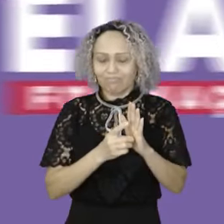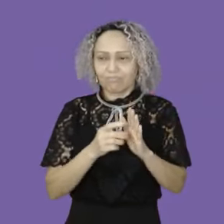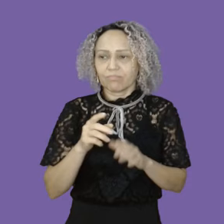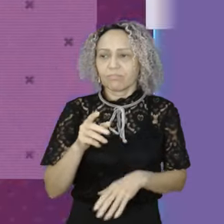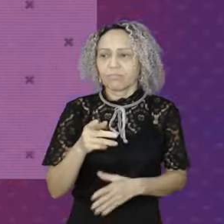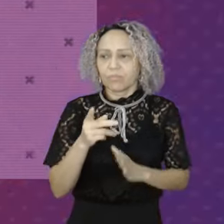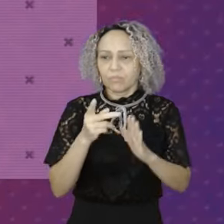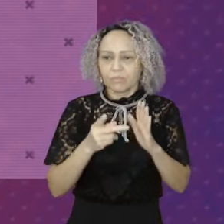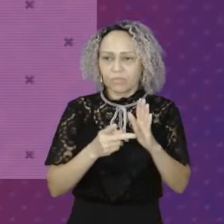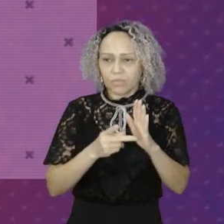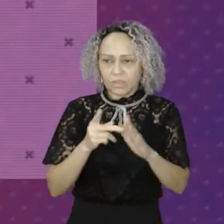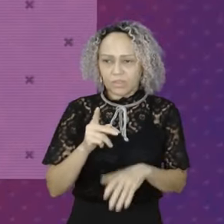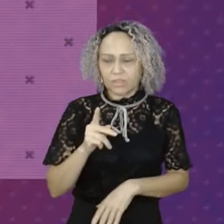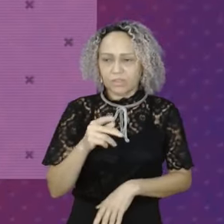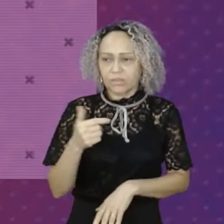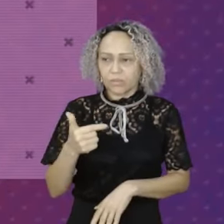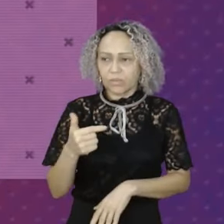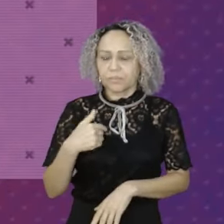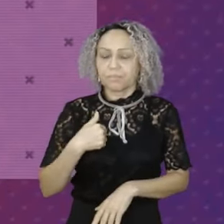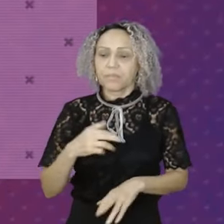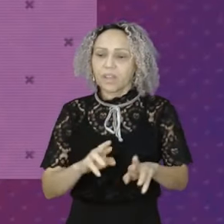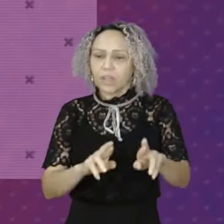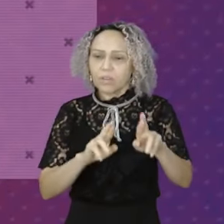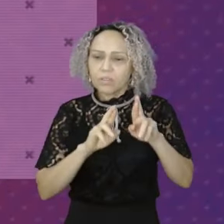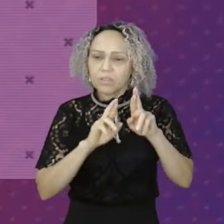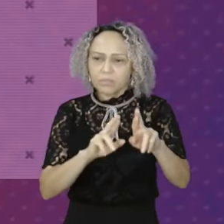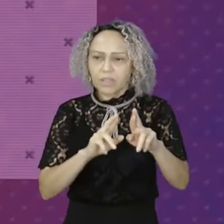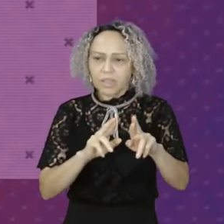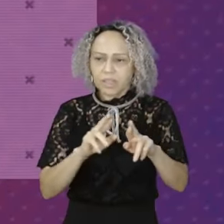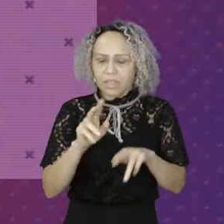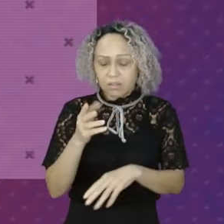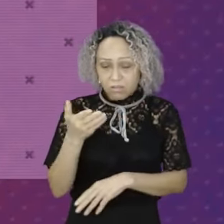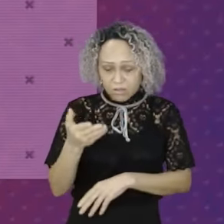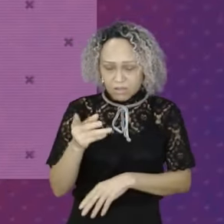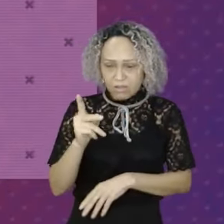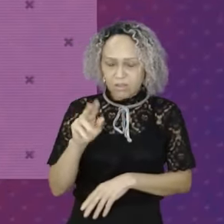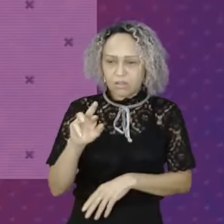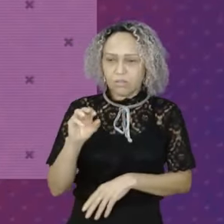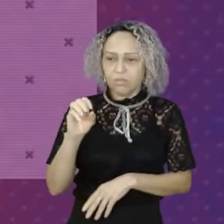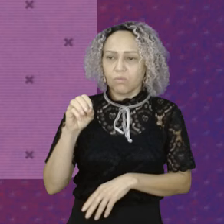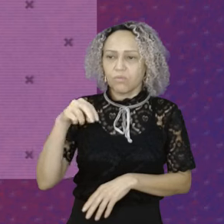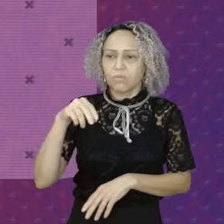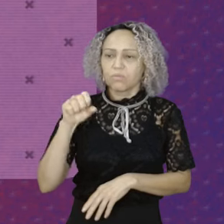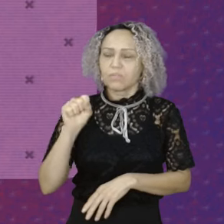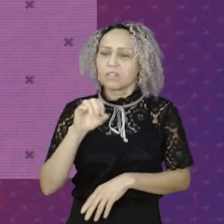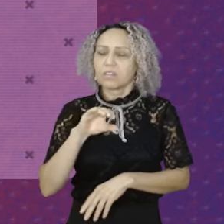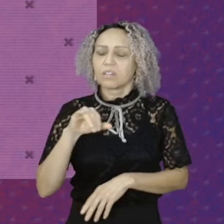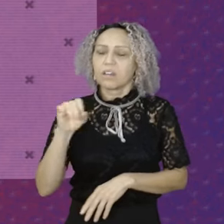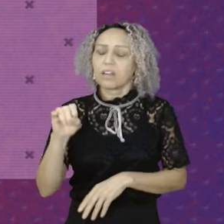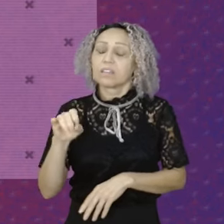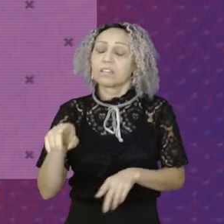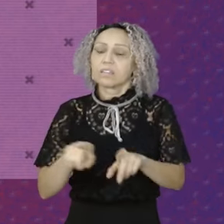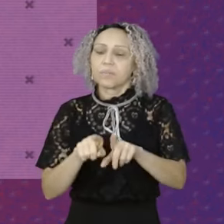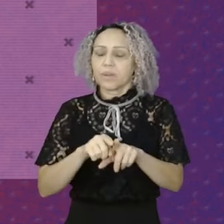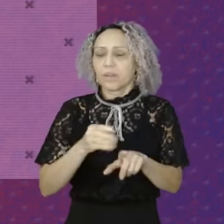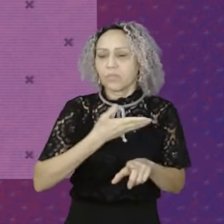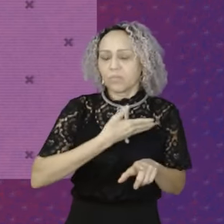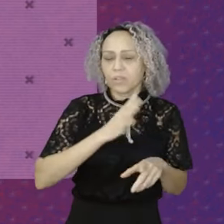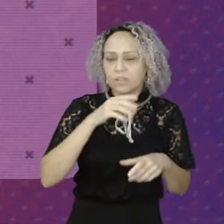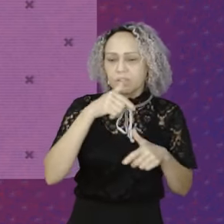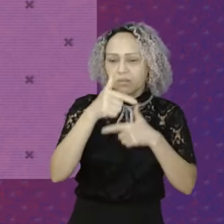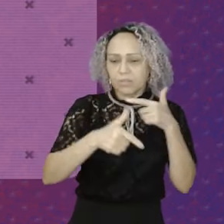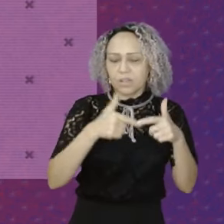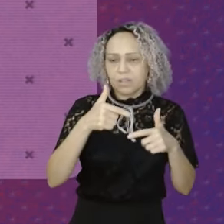Eu espero Que o PRONASI Espero que você Tamires Espero que os companheiros Do Ministério da Justiça Consigam levar a cabo